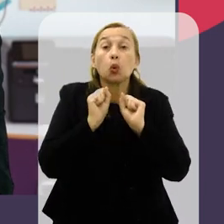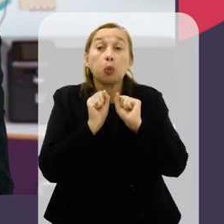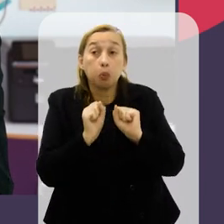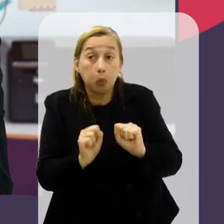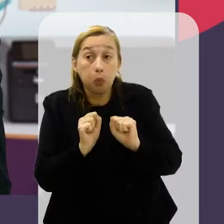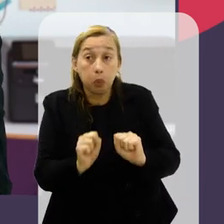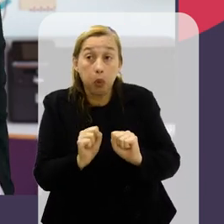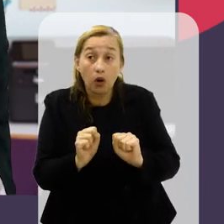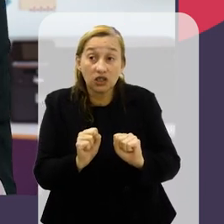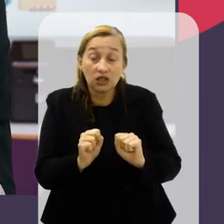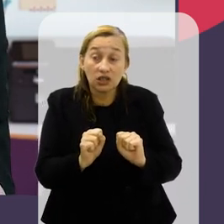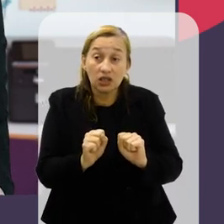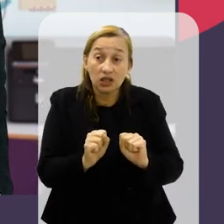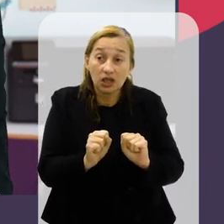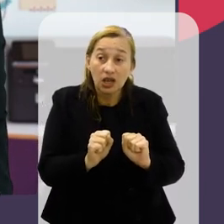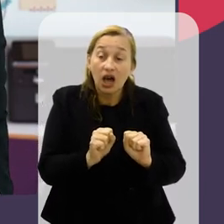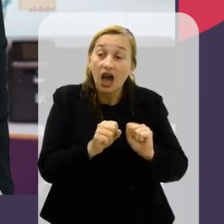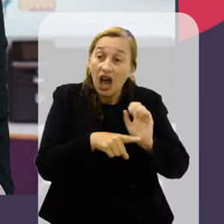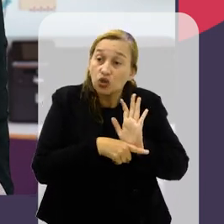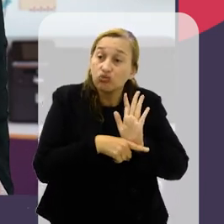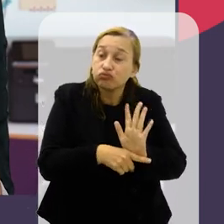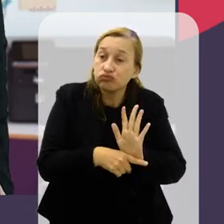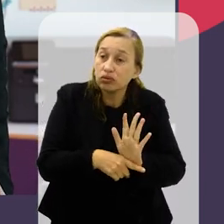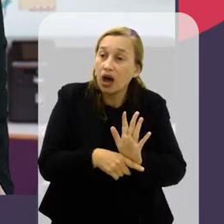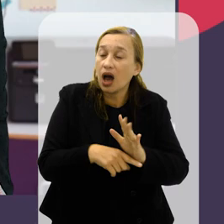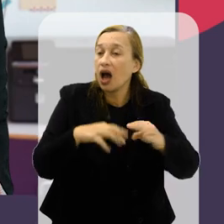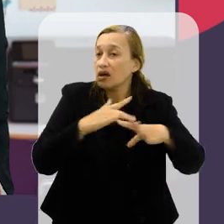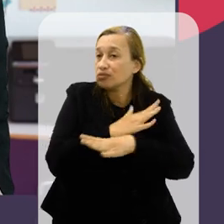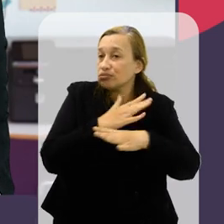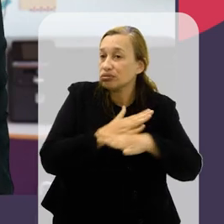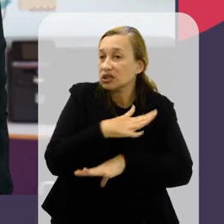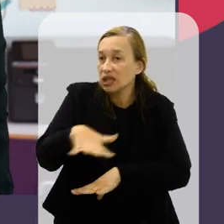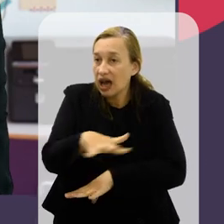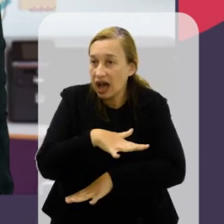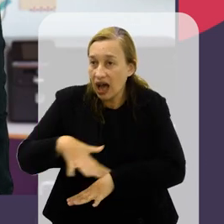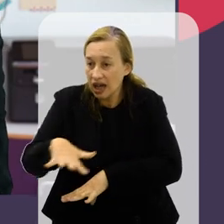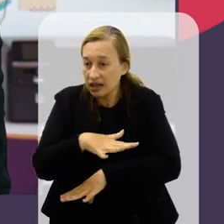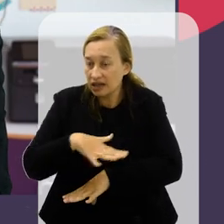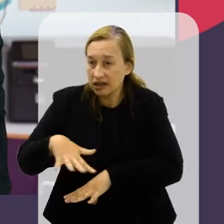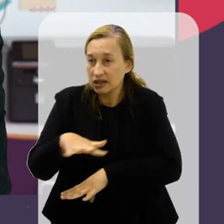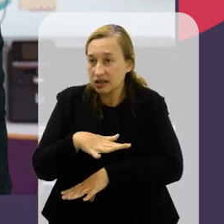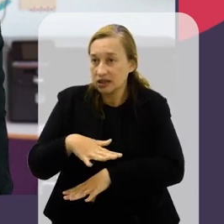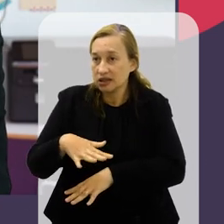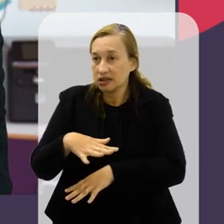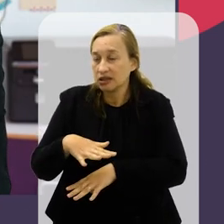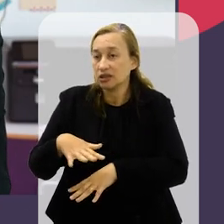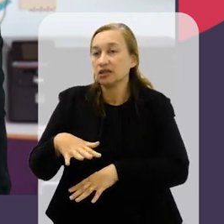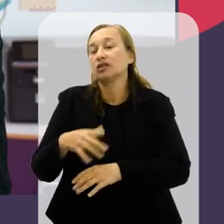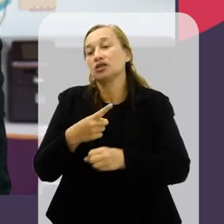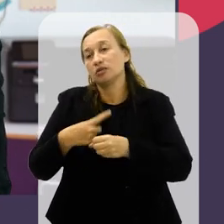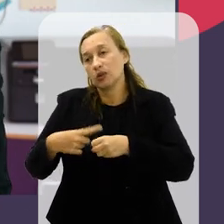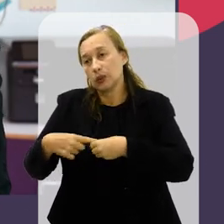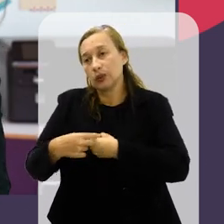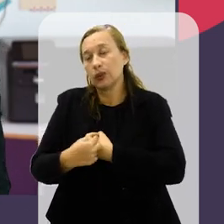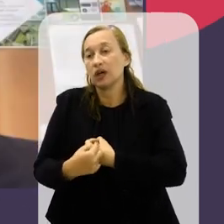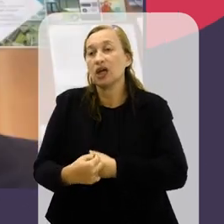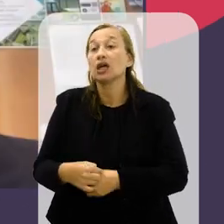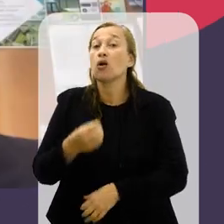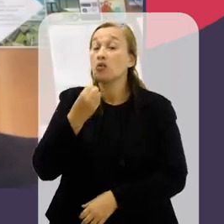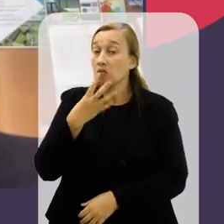melhorias que a gente pode trazer para a nossa cidade no campo do urbanismo?